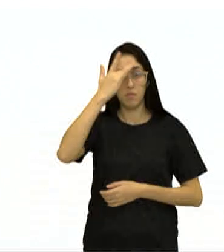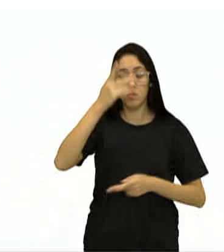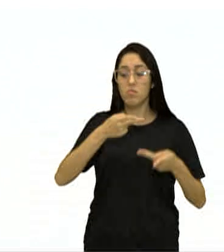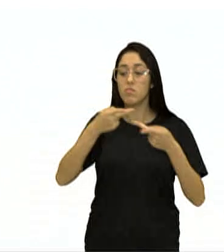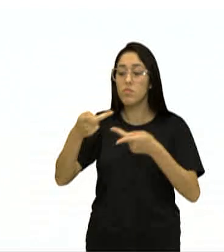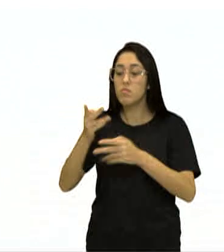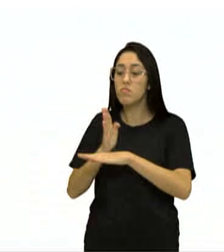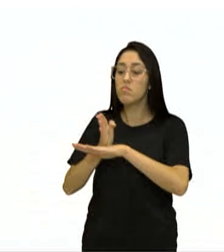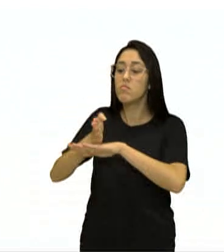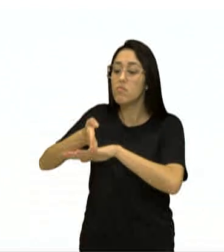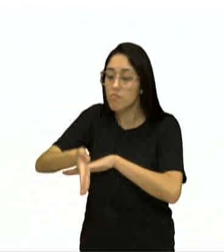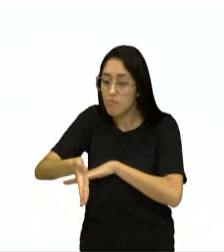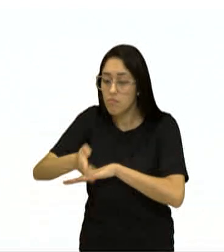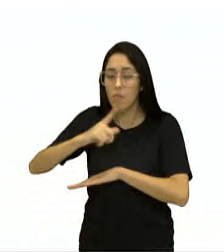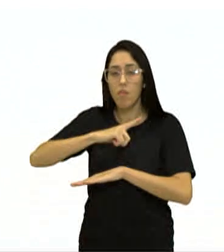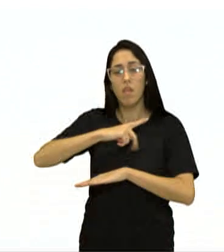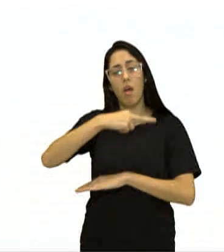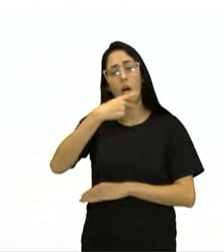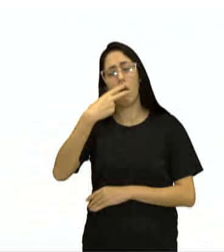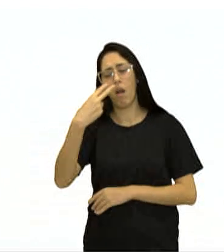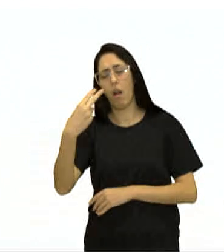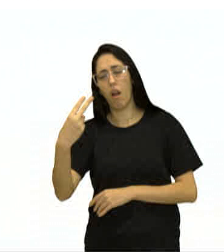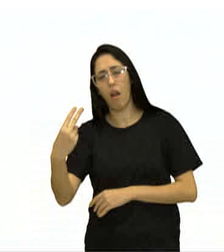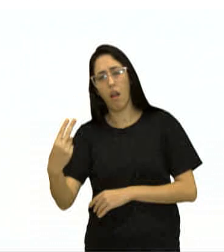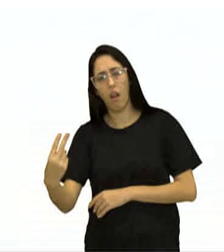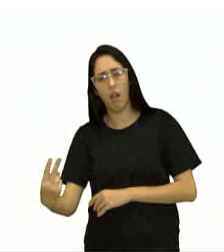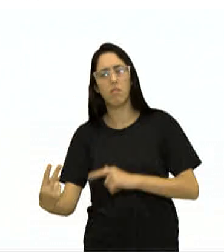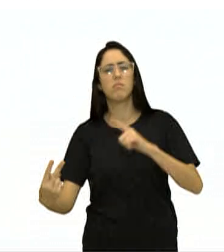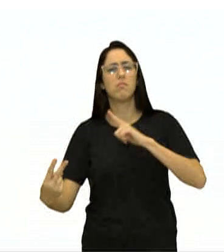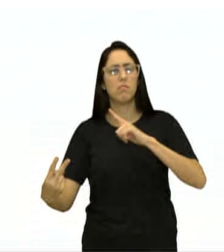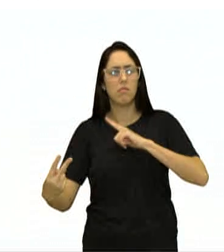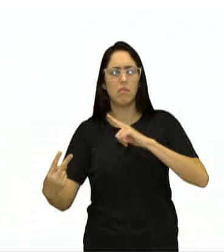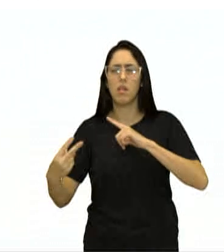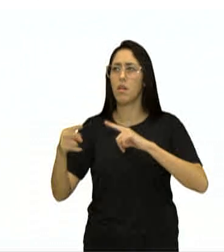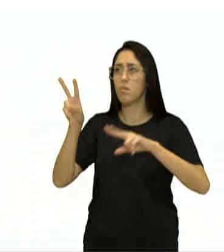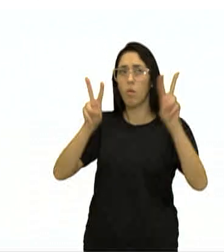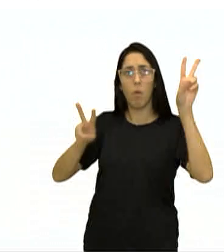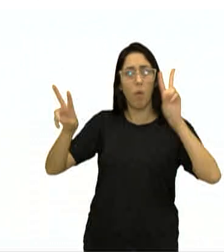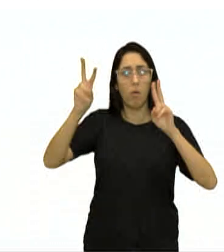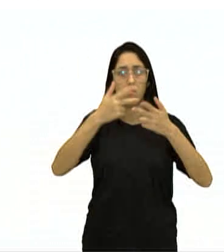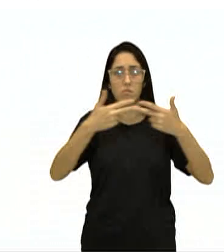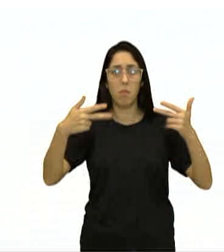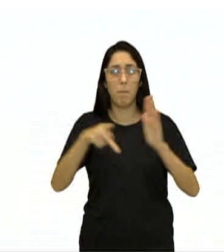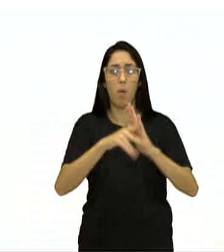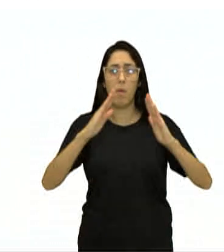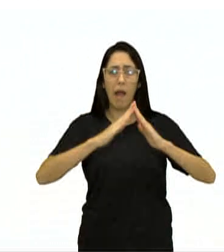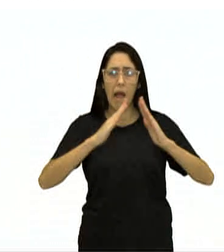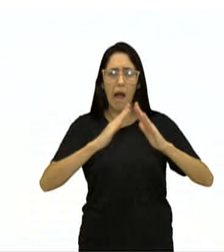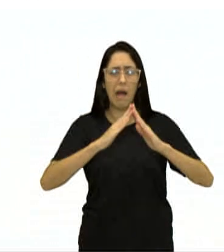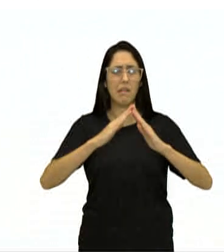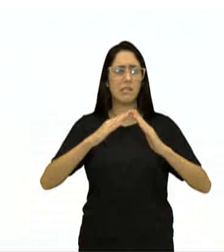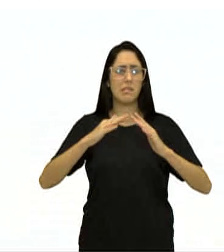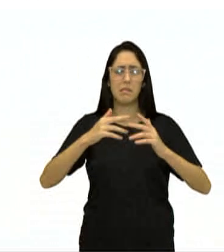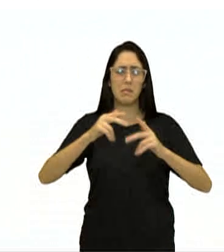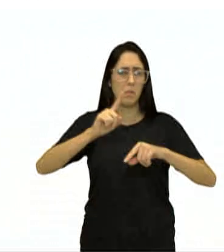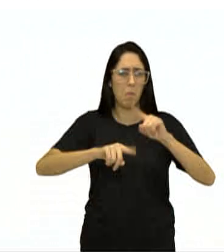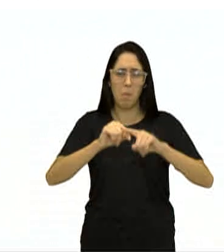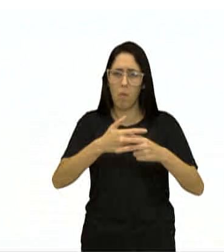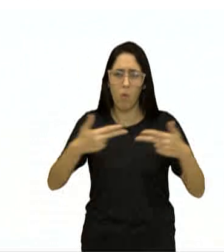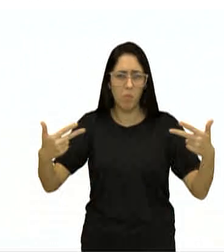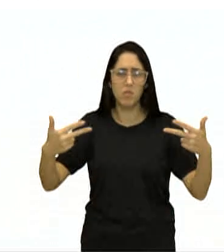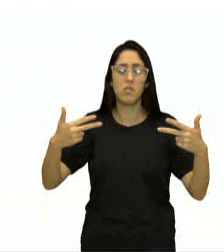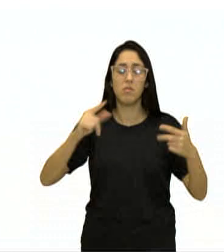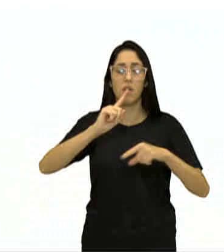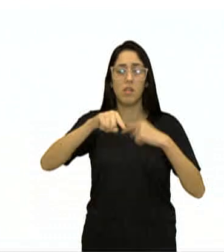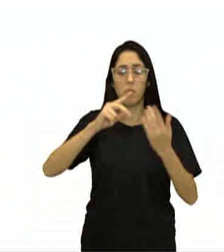precipita-se numa longa queda, passando por alguns artigos domésticos, até aterrar num monte de